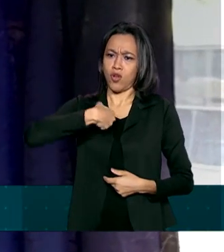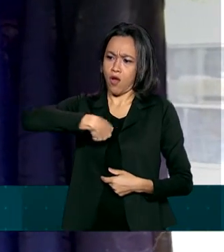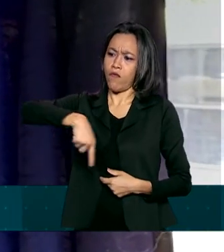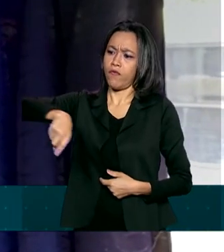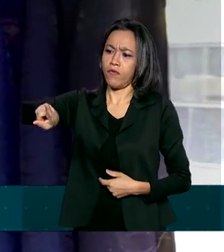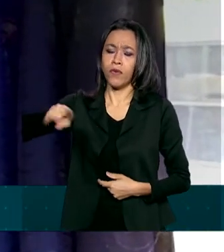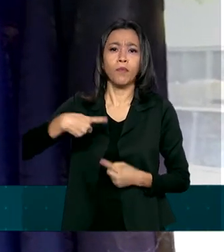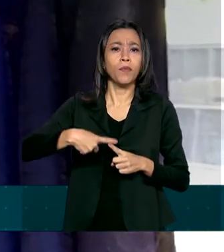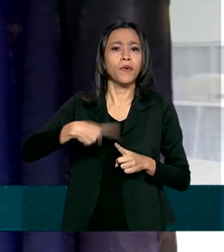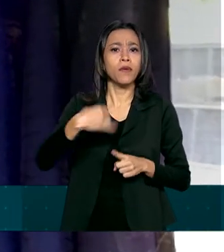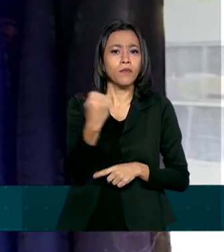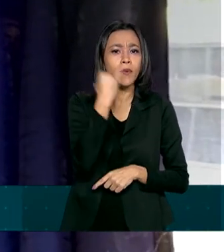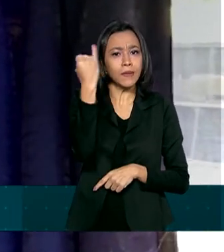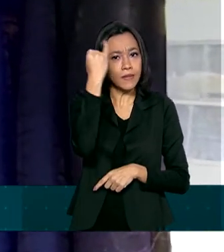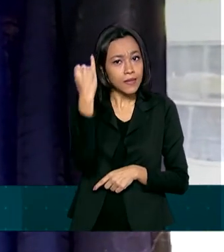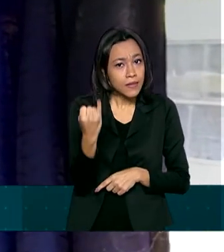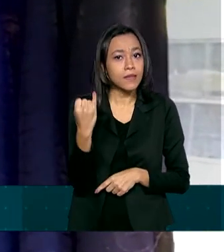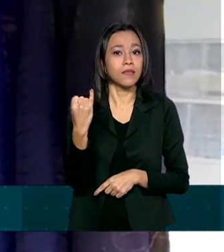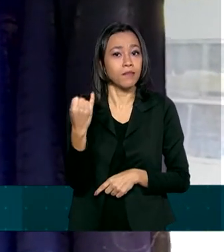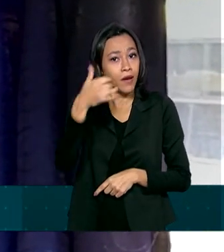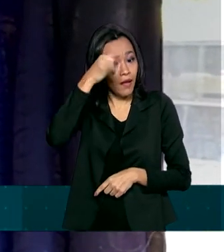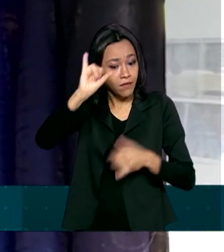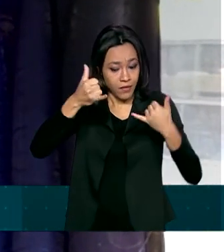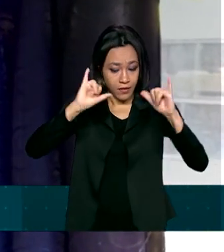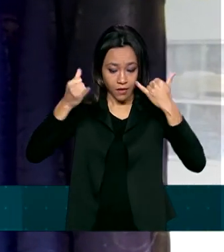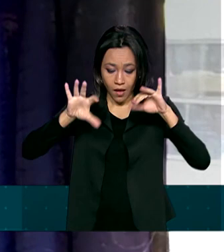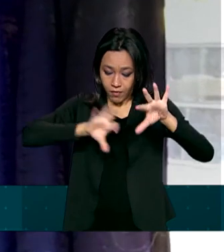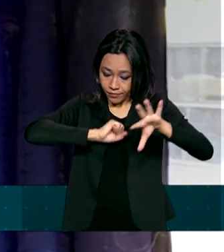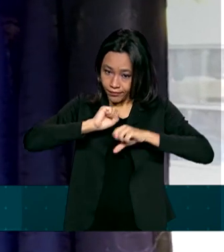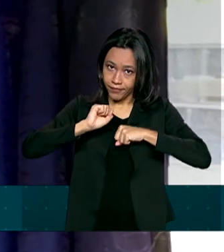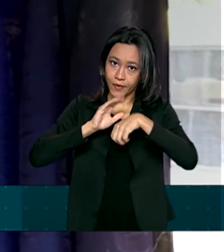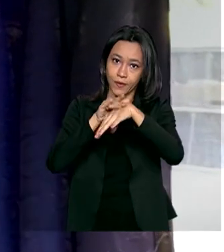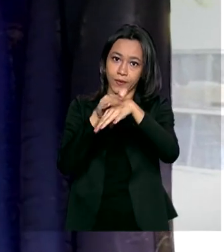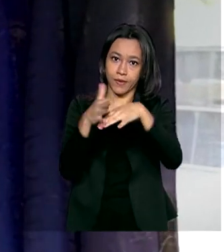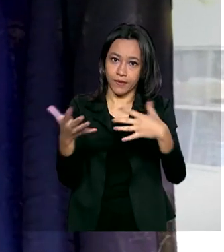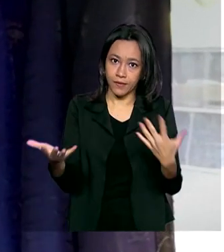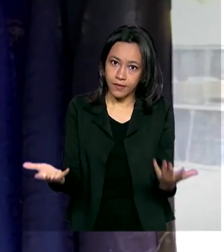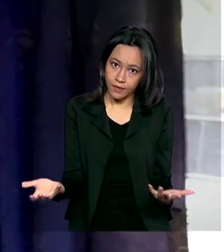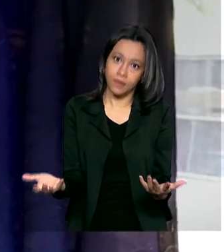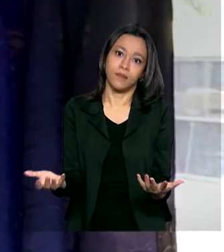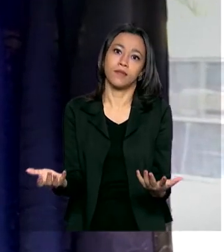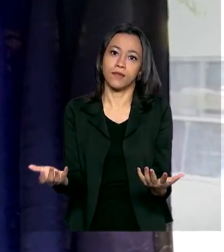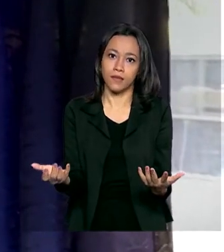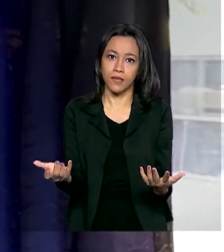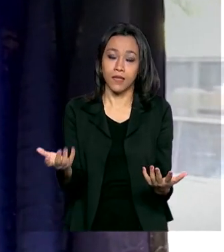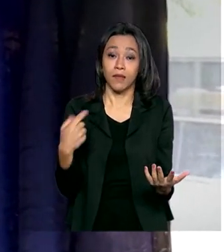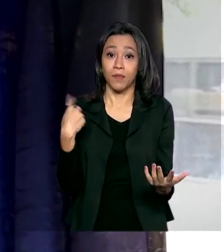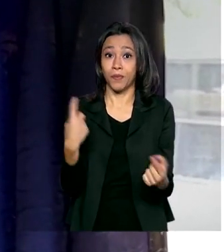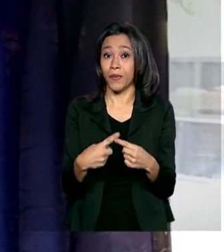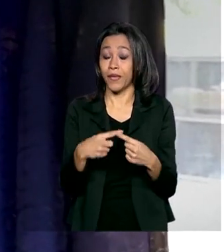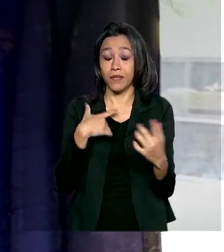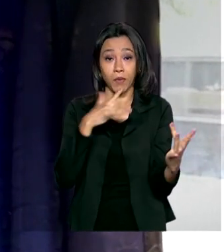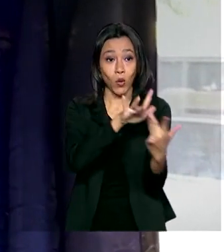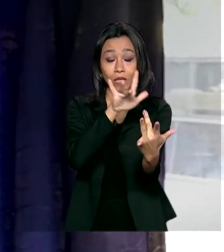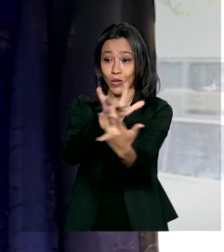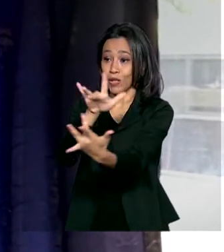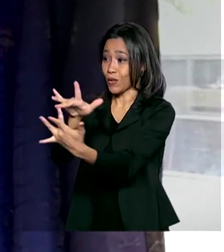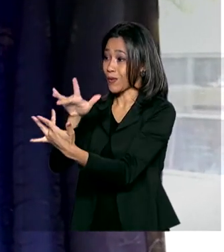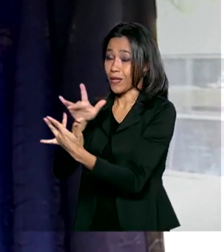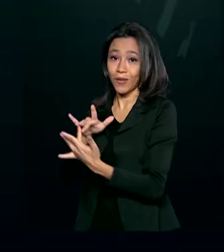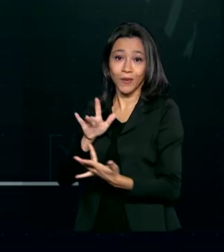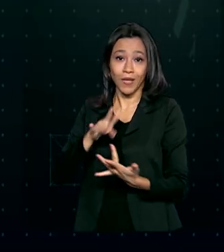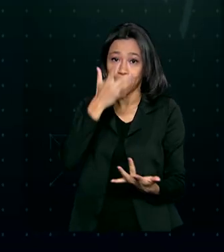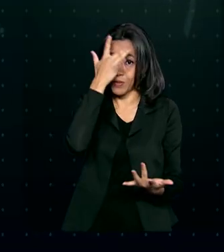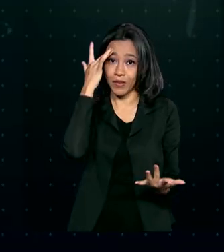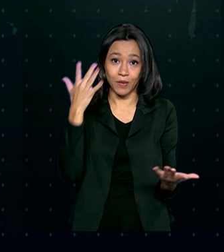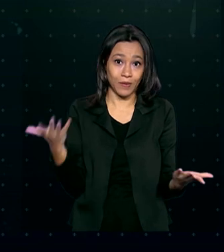importância que teve, para prevenir de mais uma doença, para não... a gente fica muito exposto o tempo todo nesses ônibus